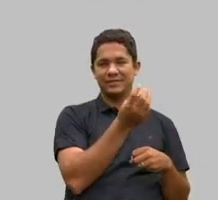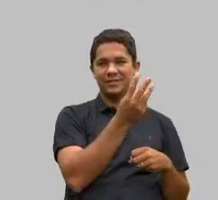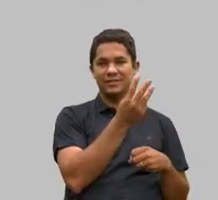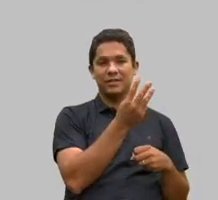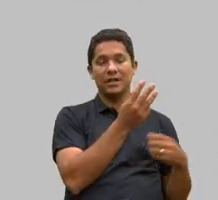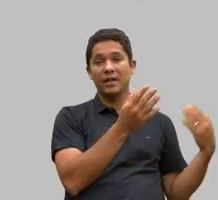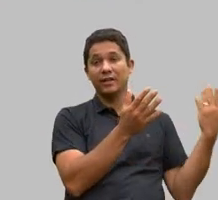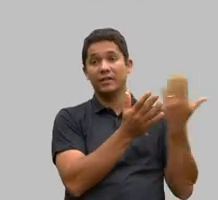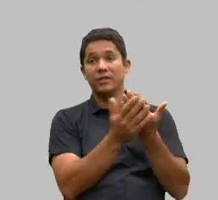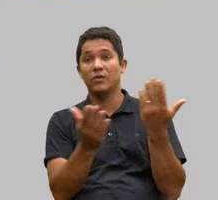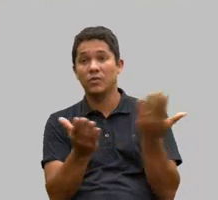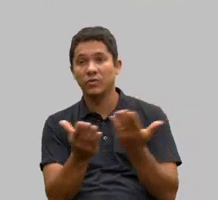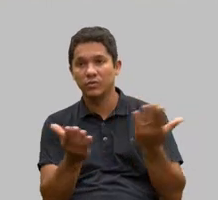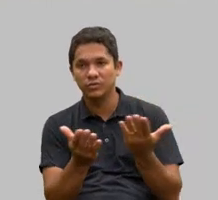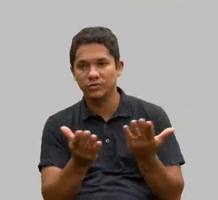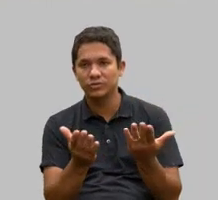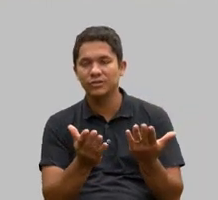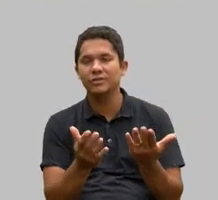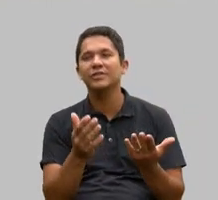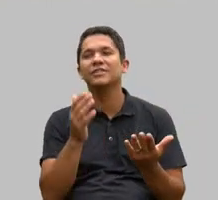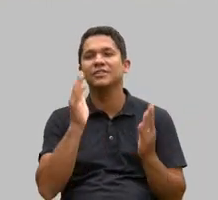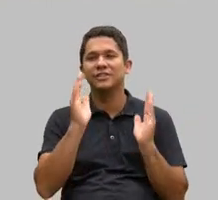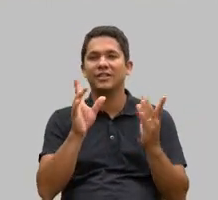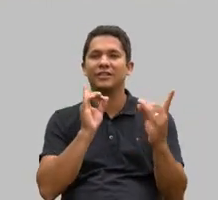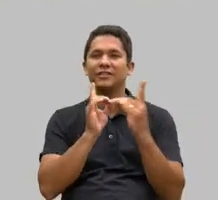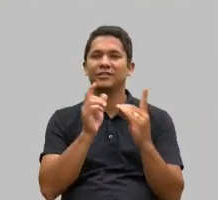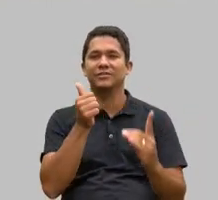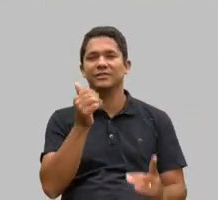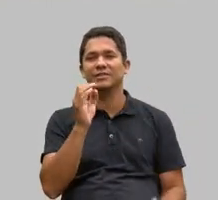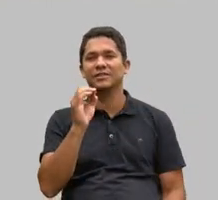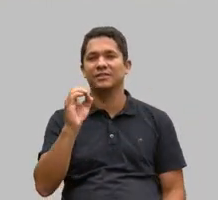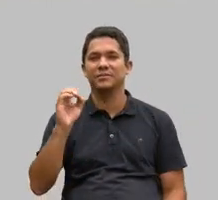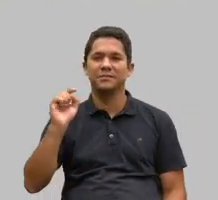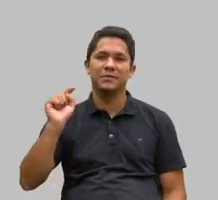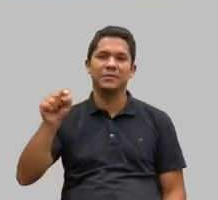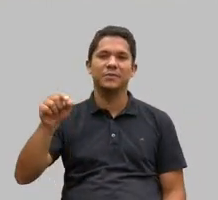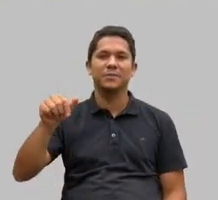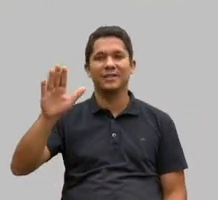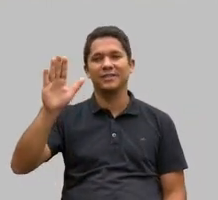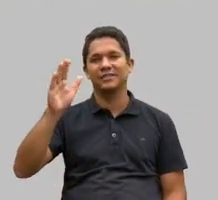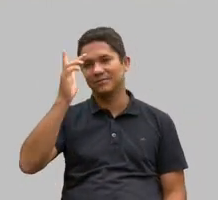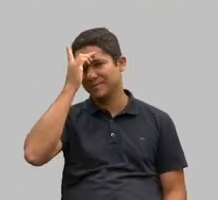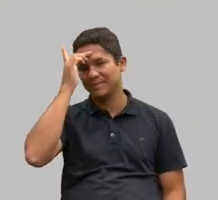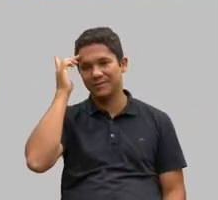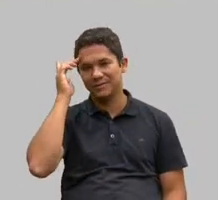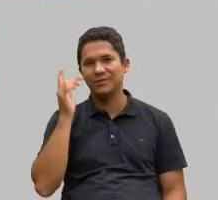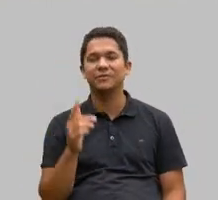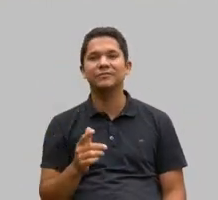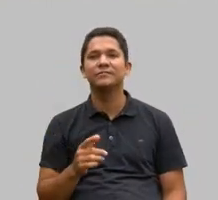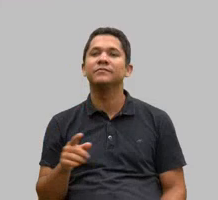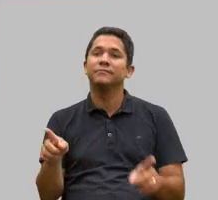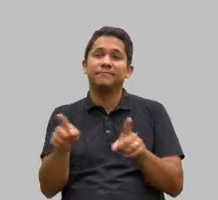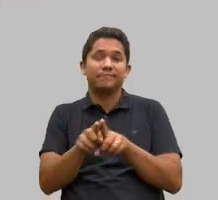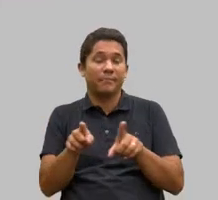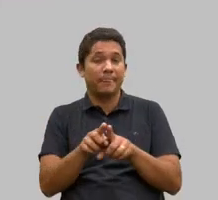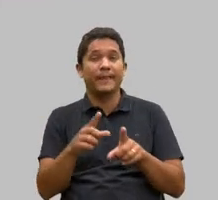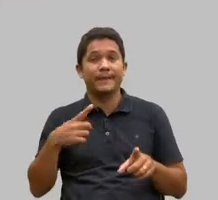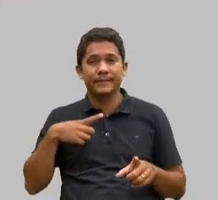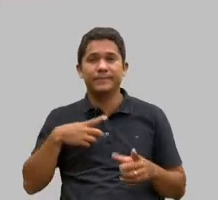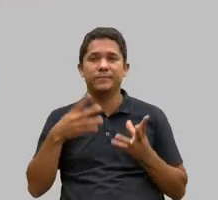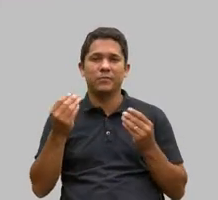desse número de voluntariado, nós temos um grande número de voluntários na nossa instituição, então só